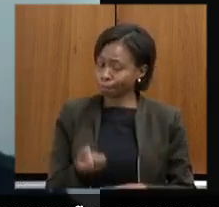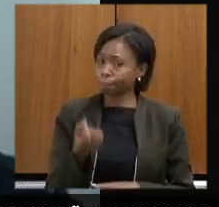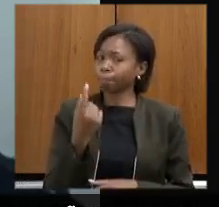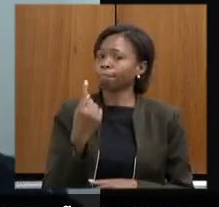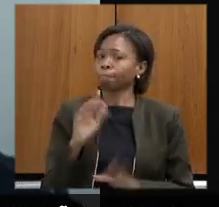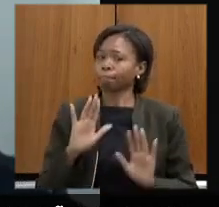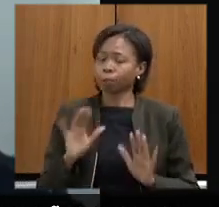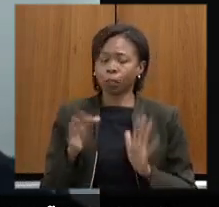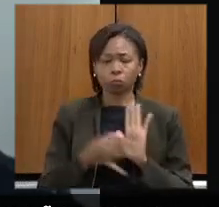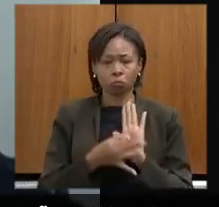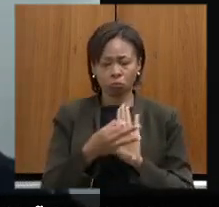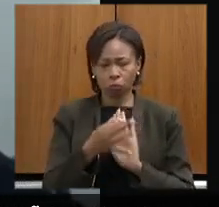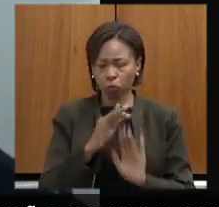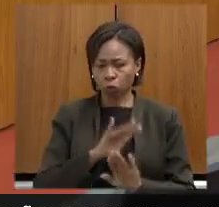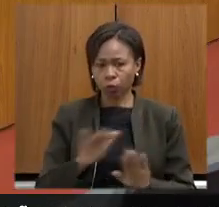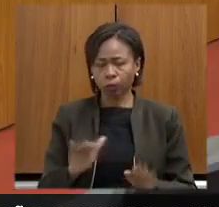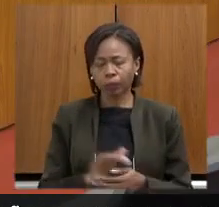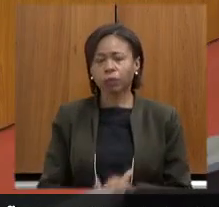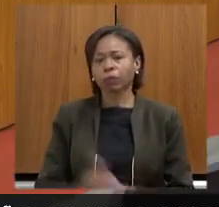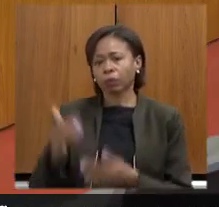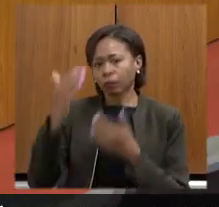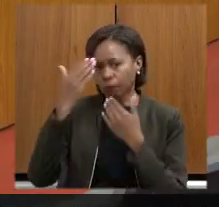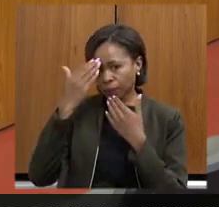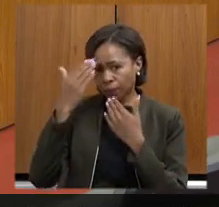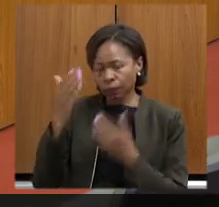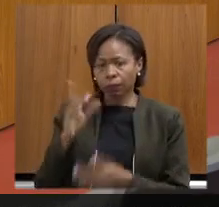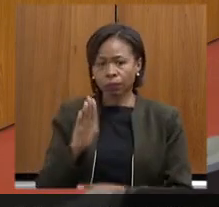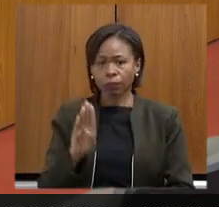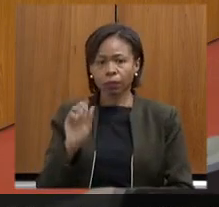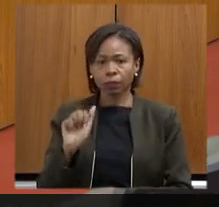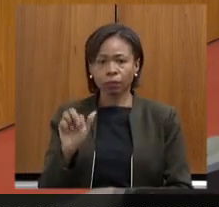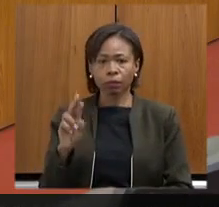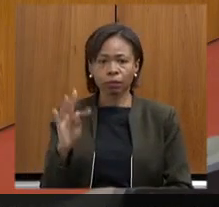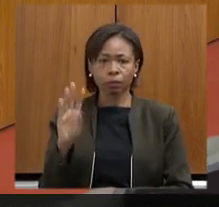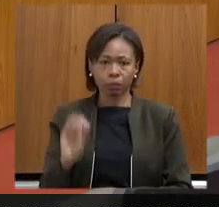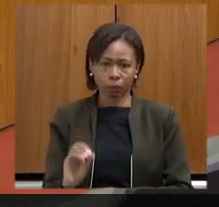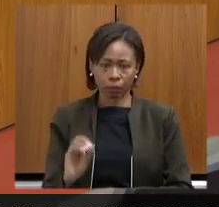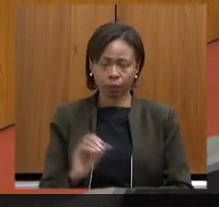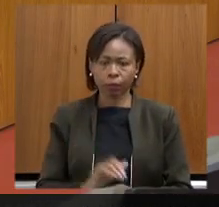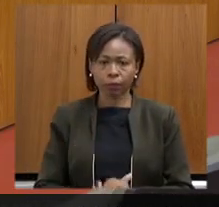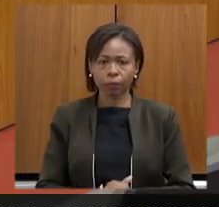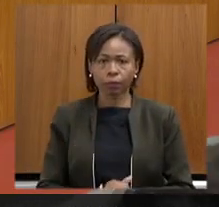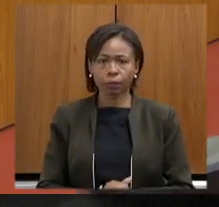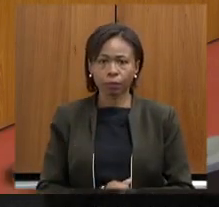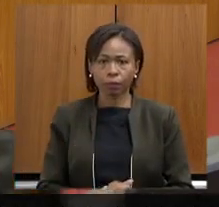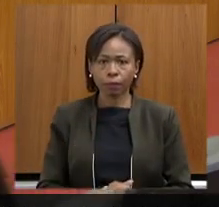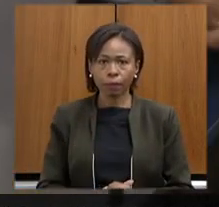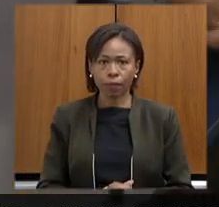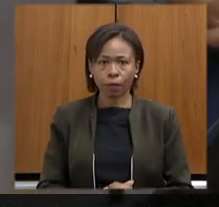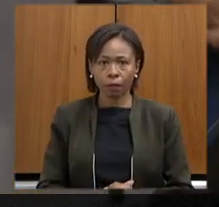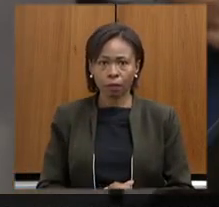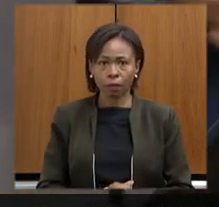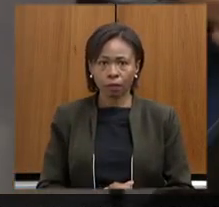aí presidente muito obrigado deputado Bartô pelas suas contribuições